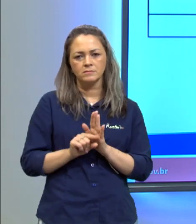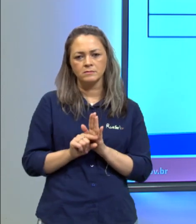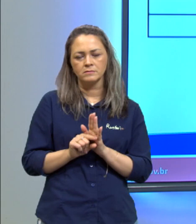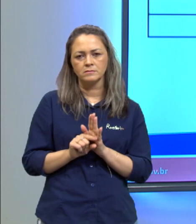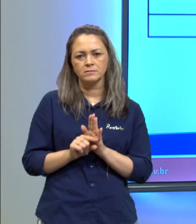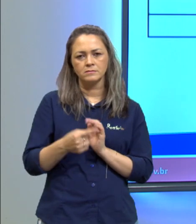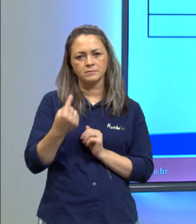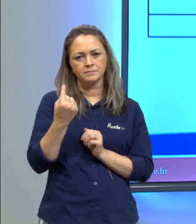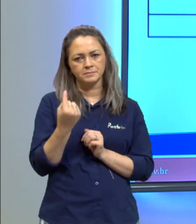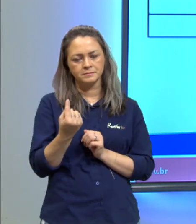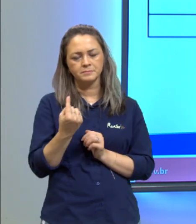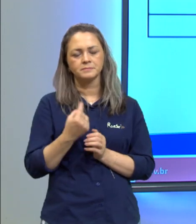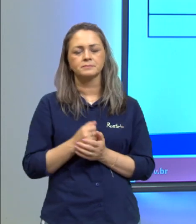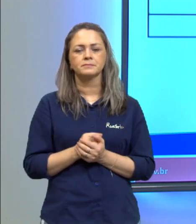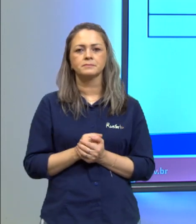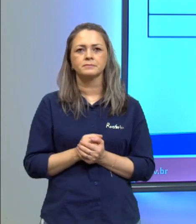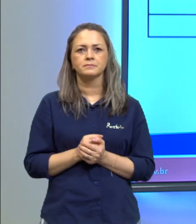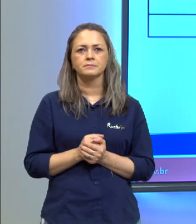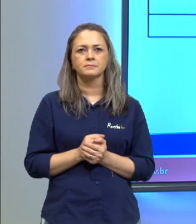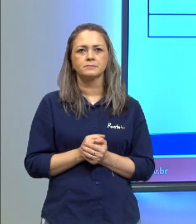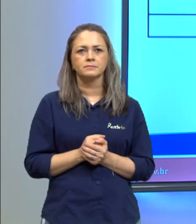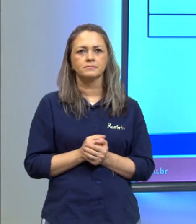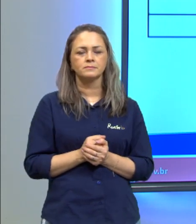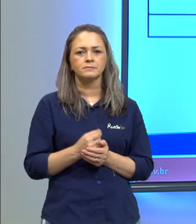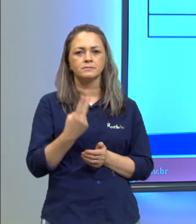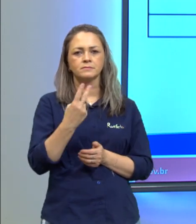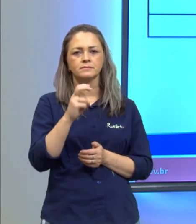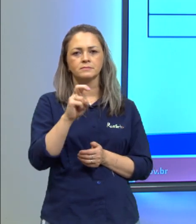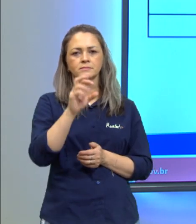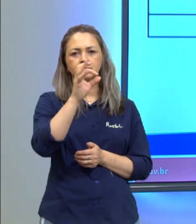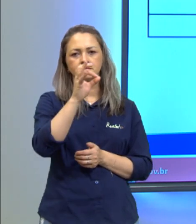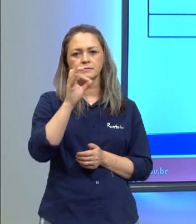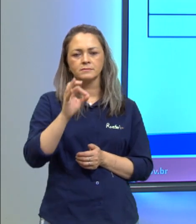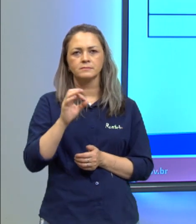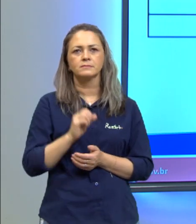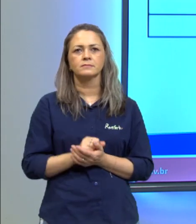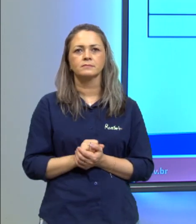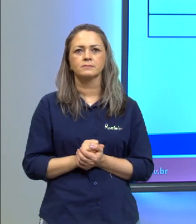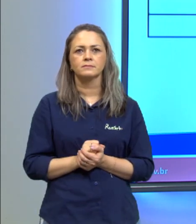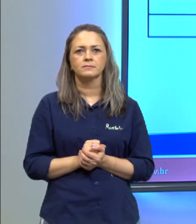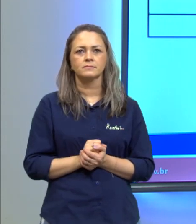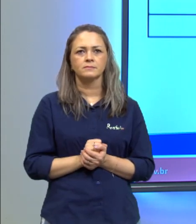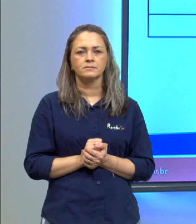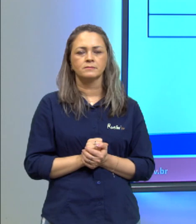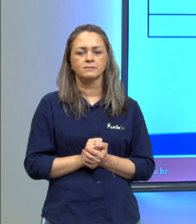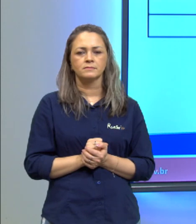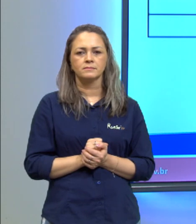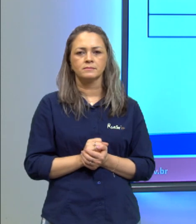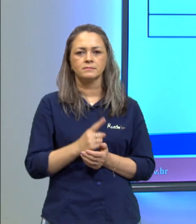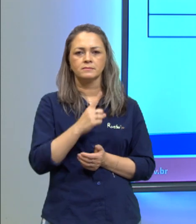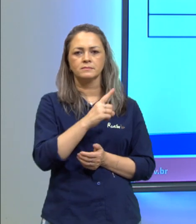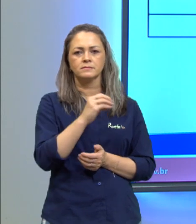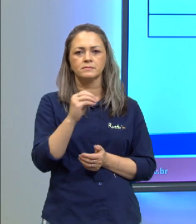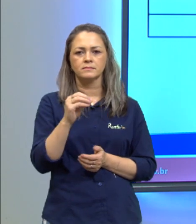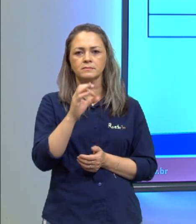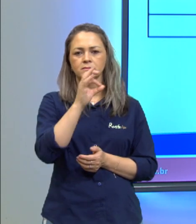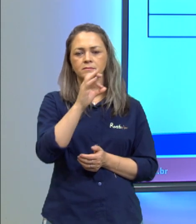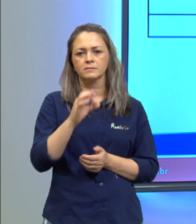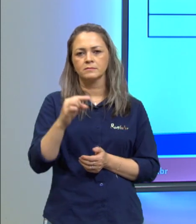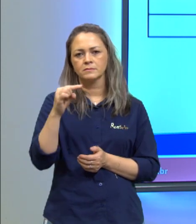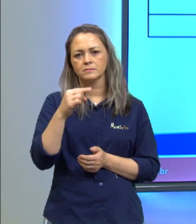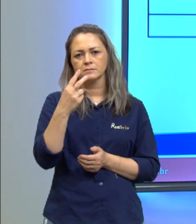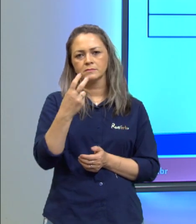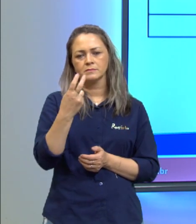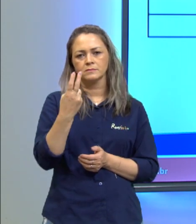que 1 né então há uma redução de 25% então esse fator é o 100% menos 25